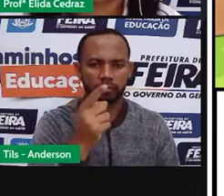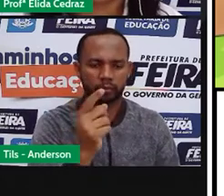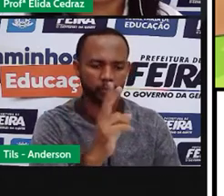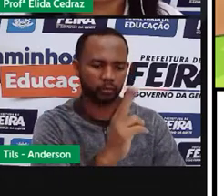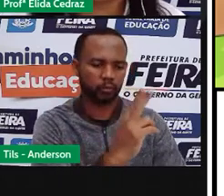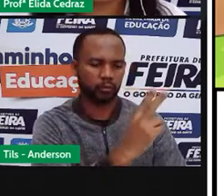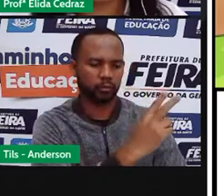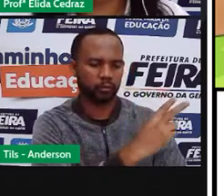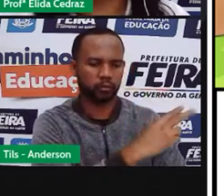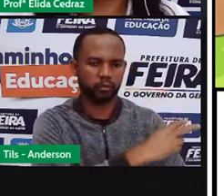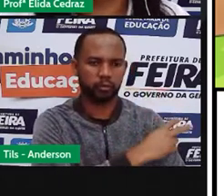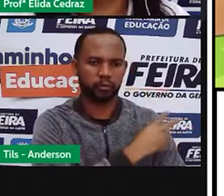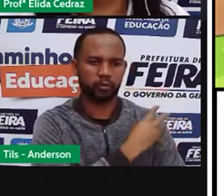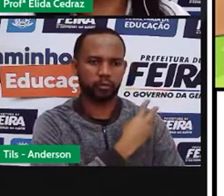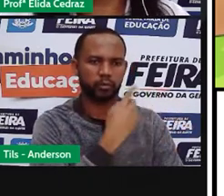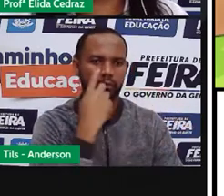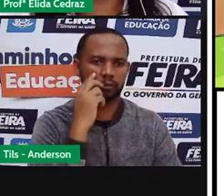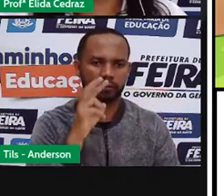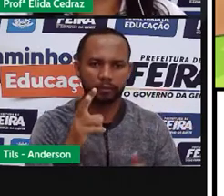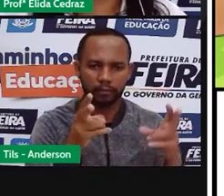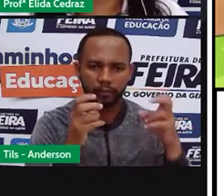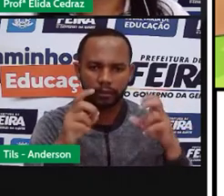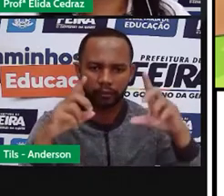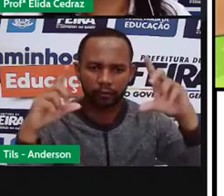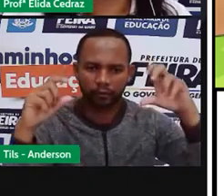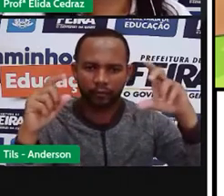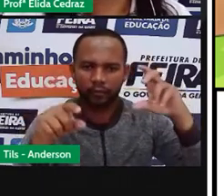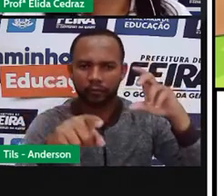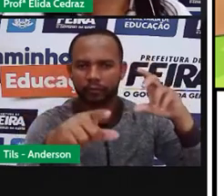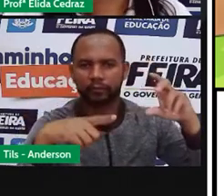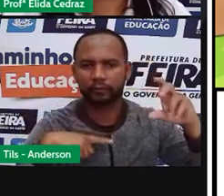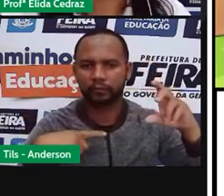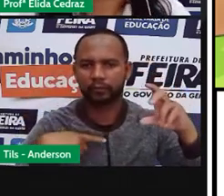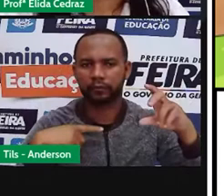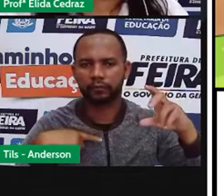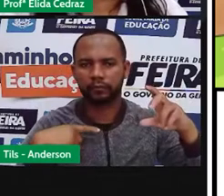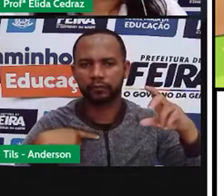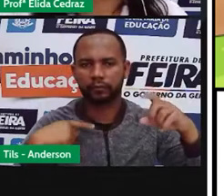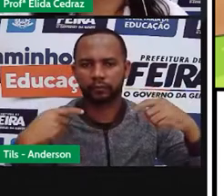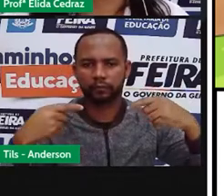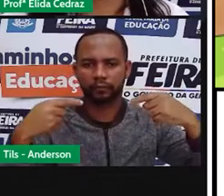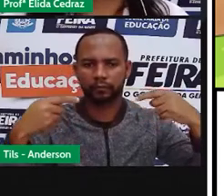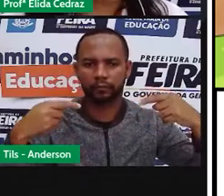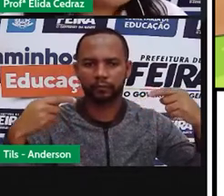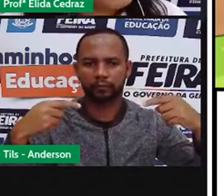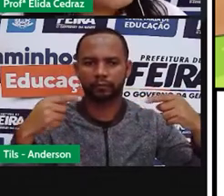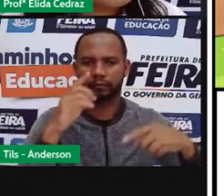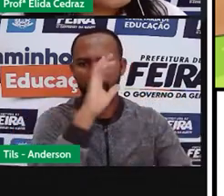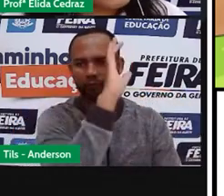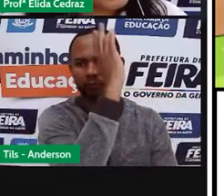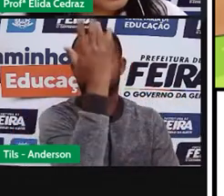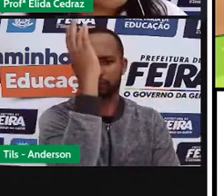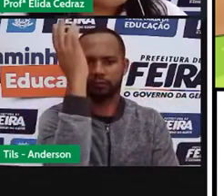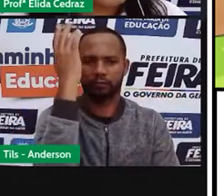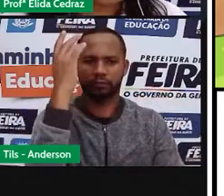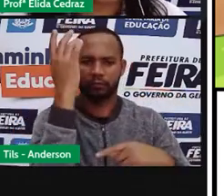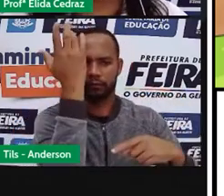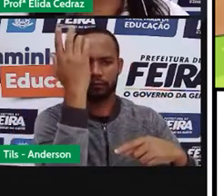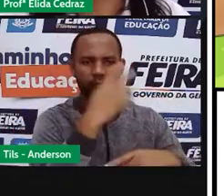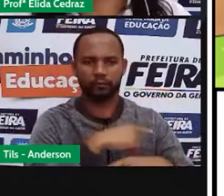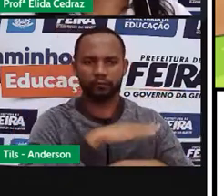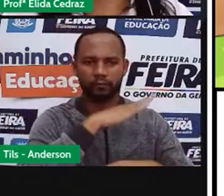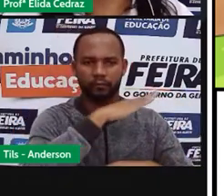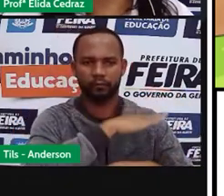sombras. Se você observar, nós temos três sombras próximas da árvore.